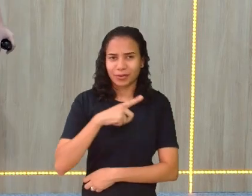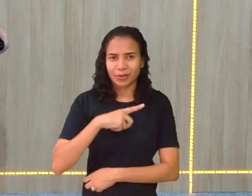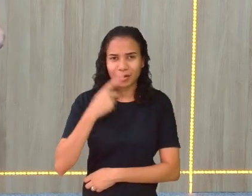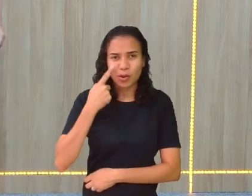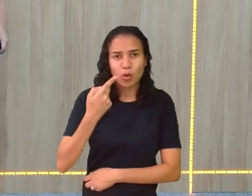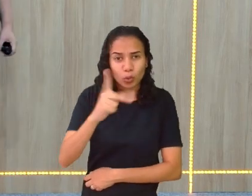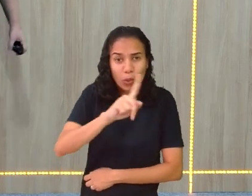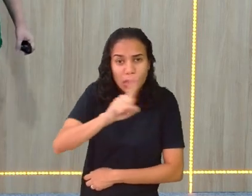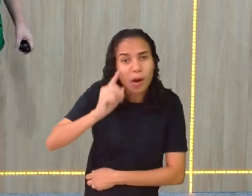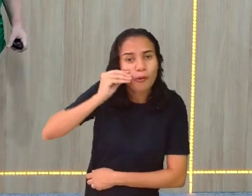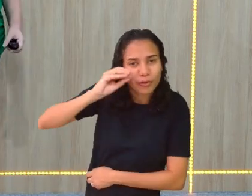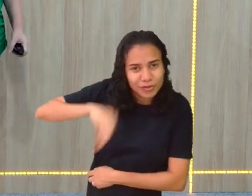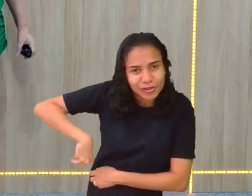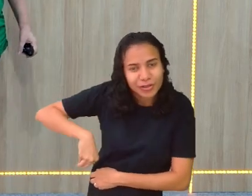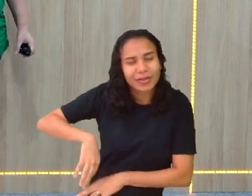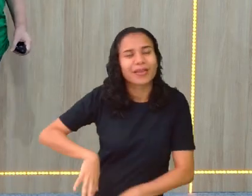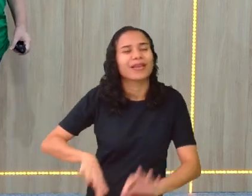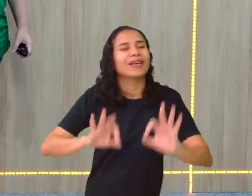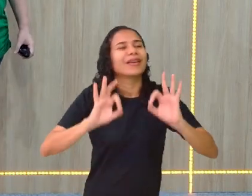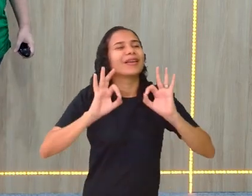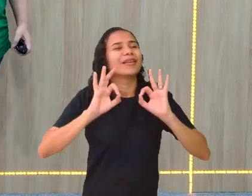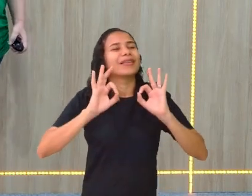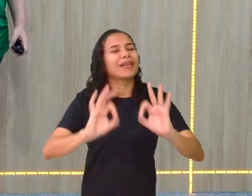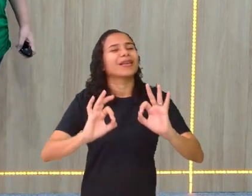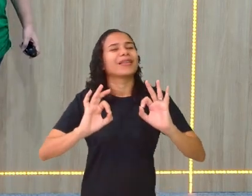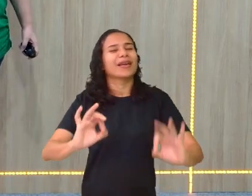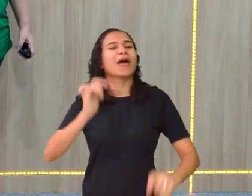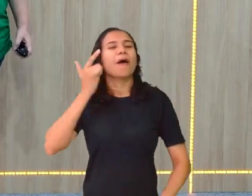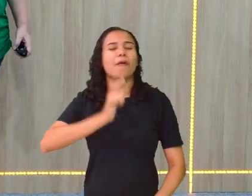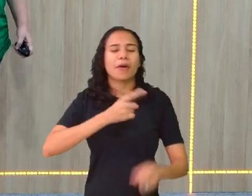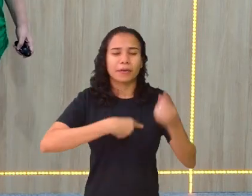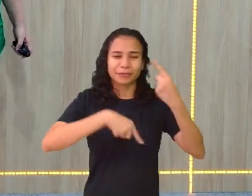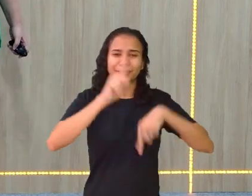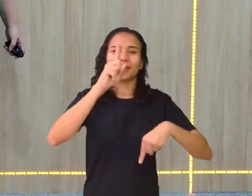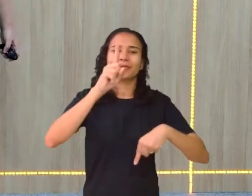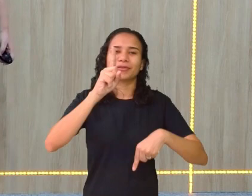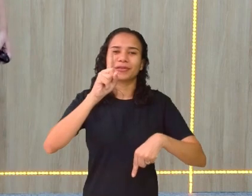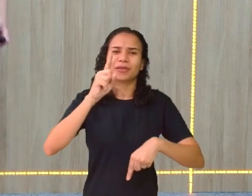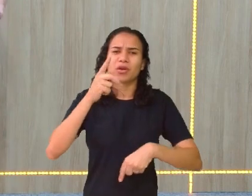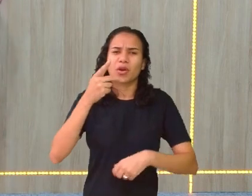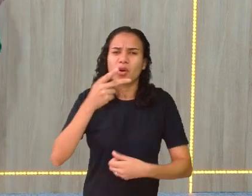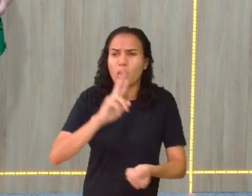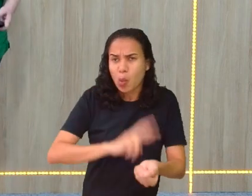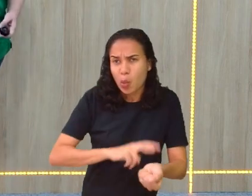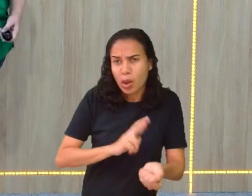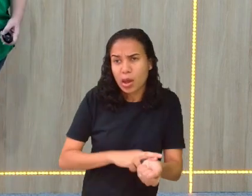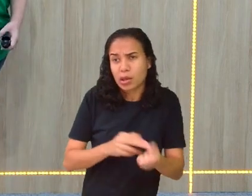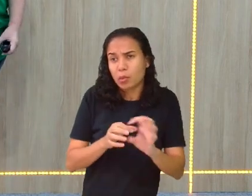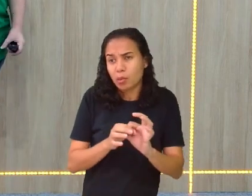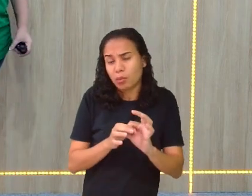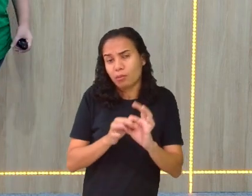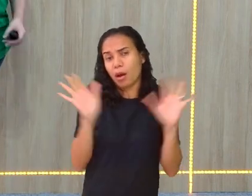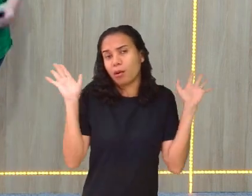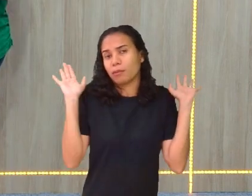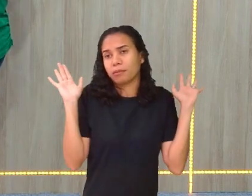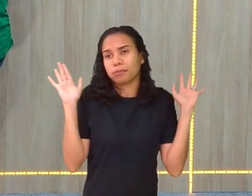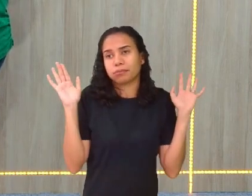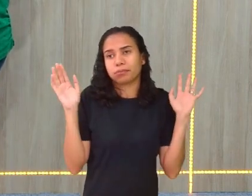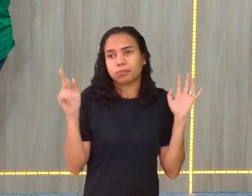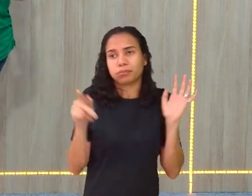você não desistir, com certeza você vai seguir. Em que ritmo? Ora,